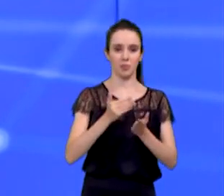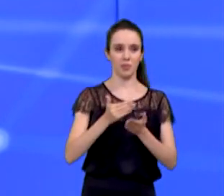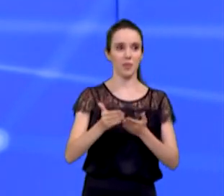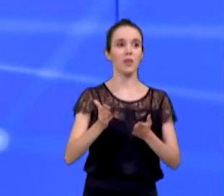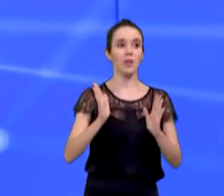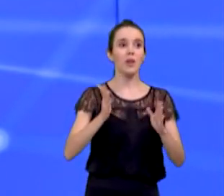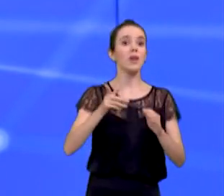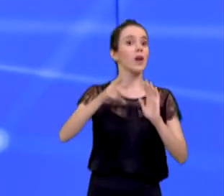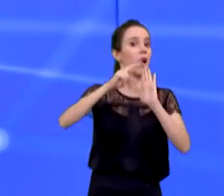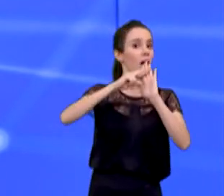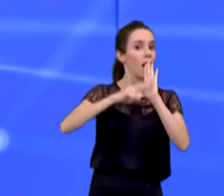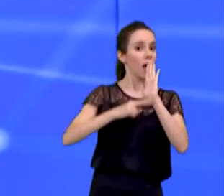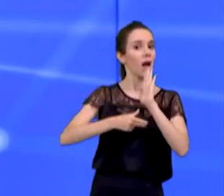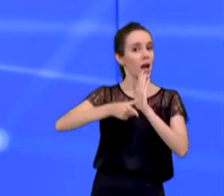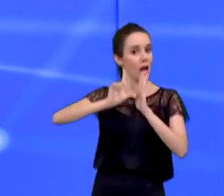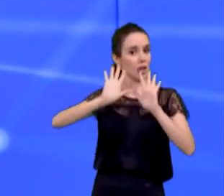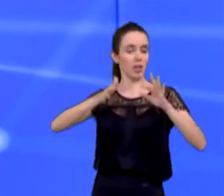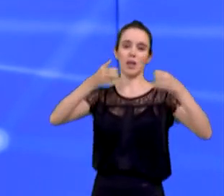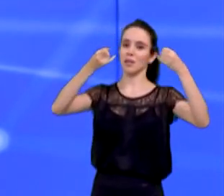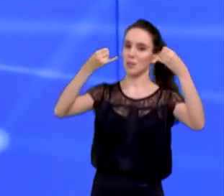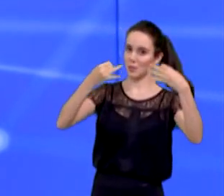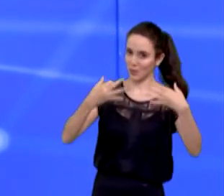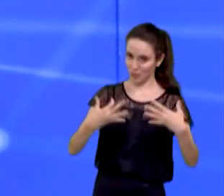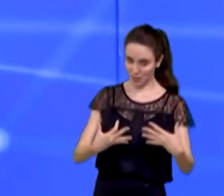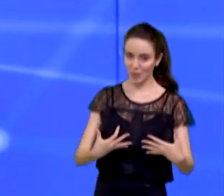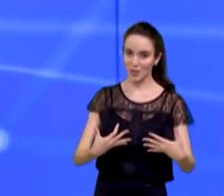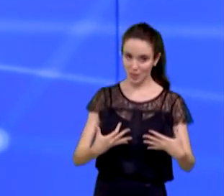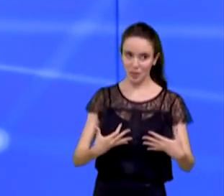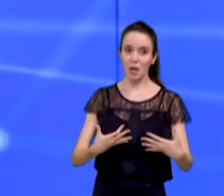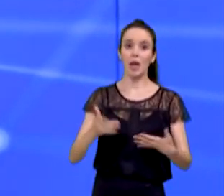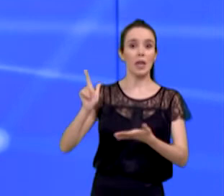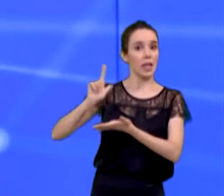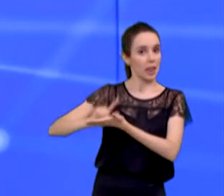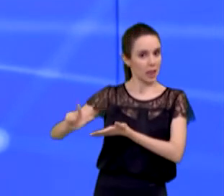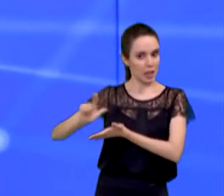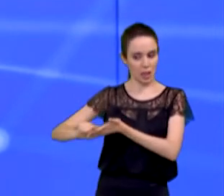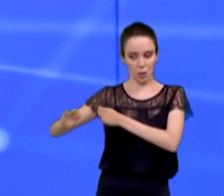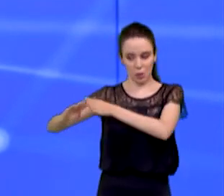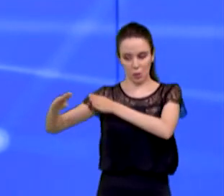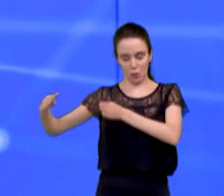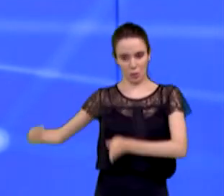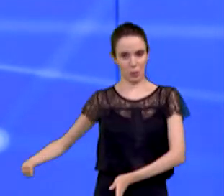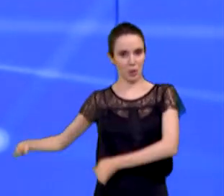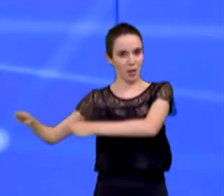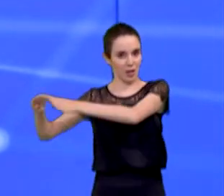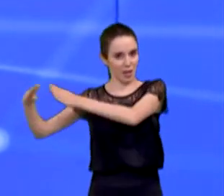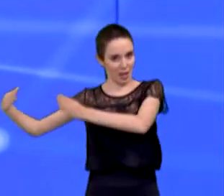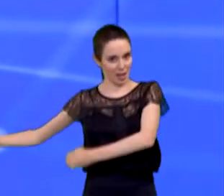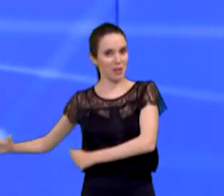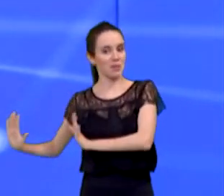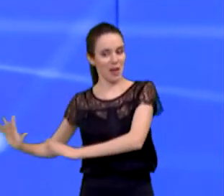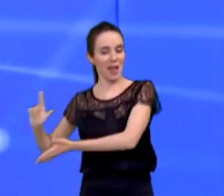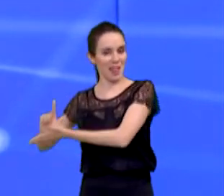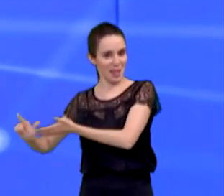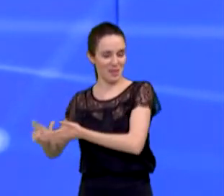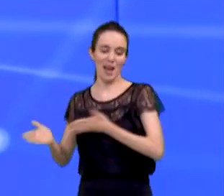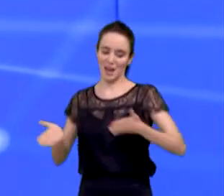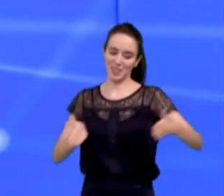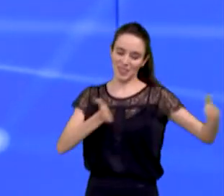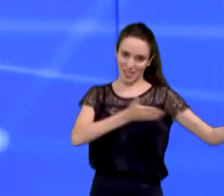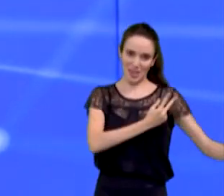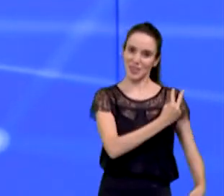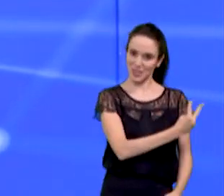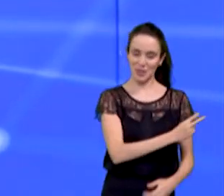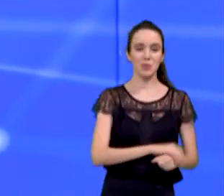debate de acordo com as regras previamente estabelecidas. E assim a gente faça a limpeza dos cúptos desse lado direito. Candidata Marina do Pessoal, 30